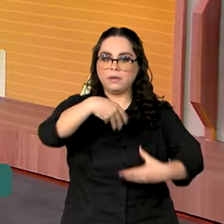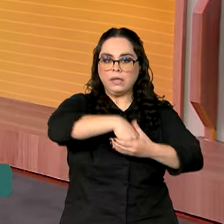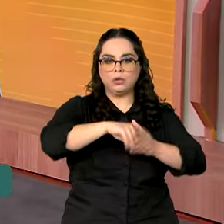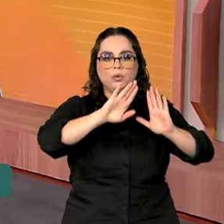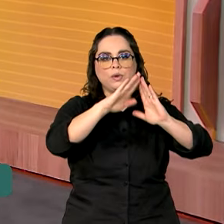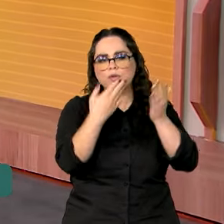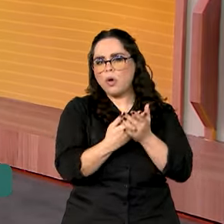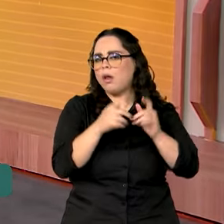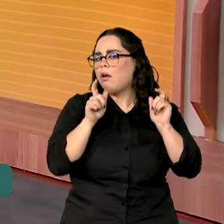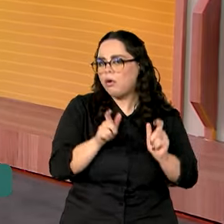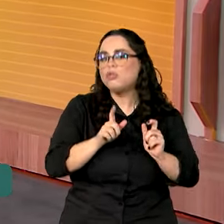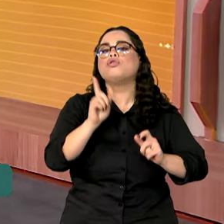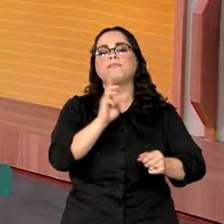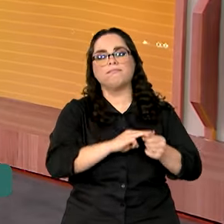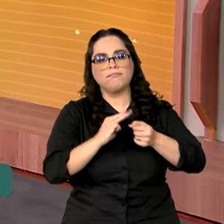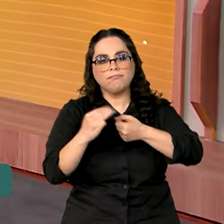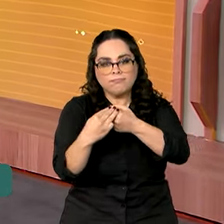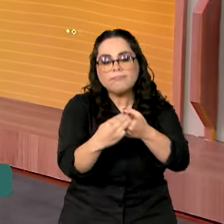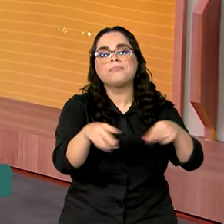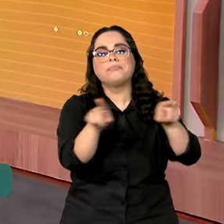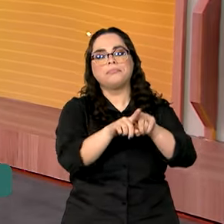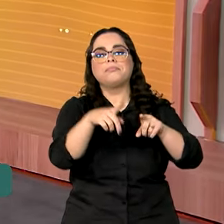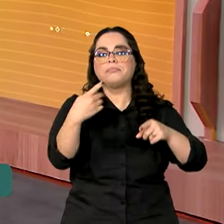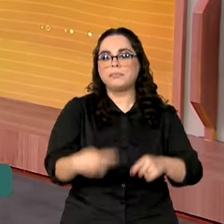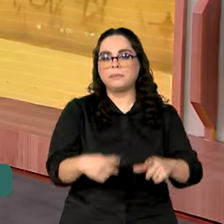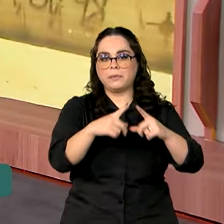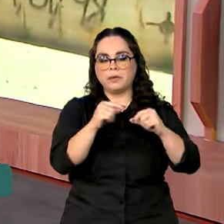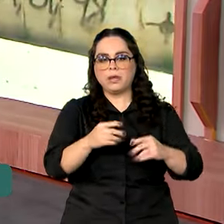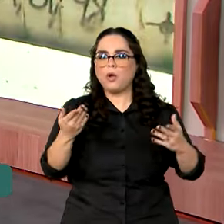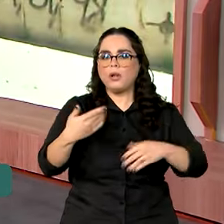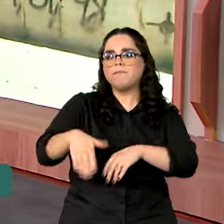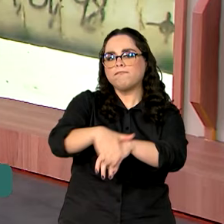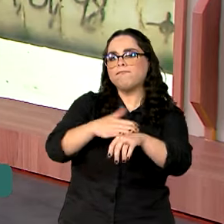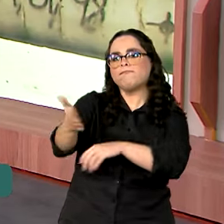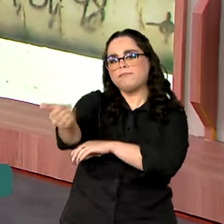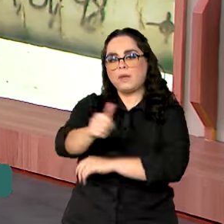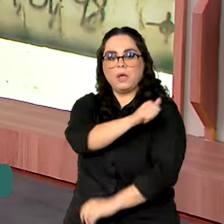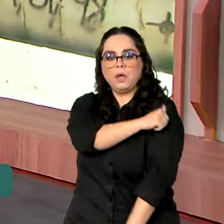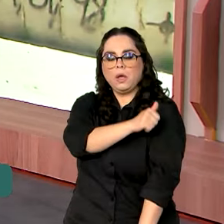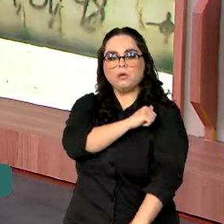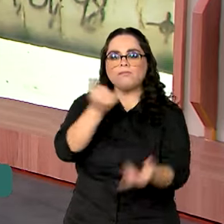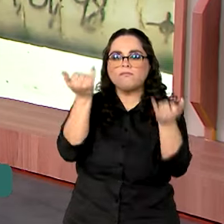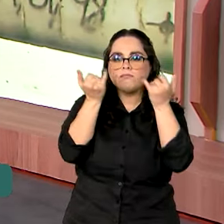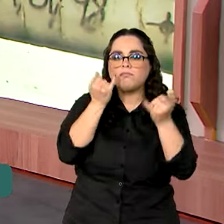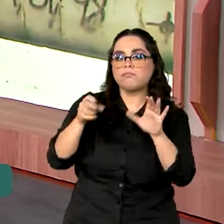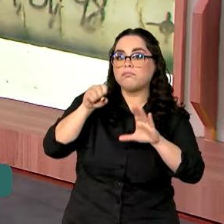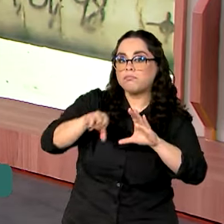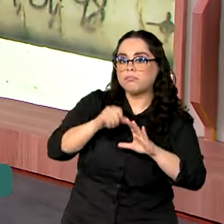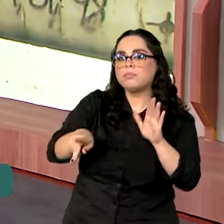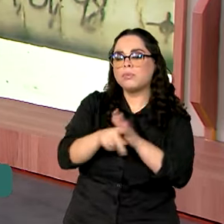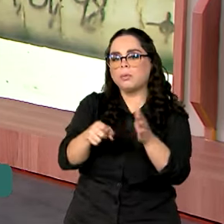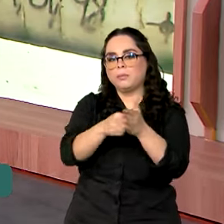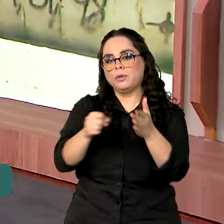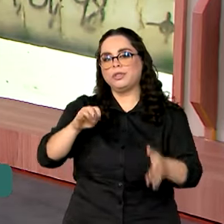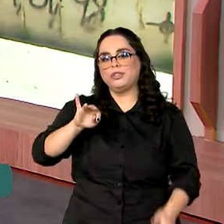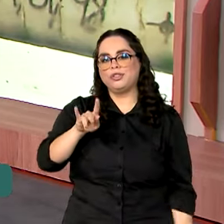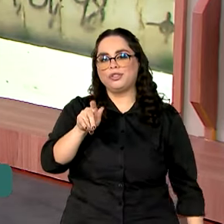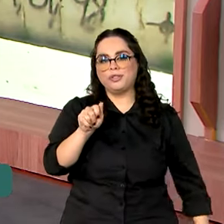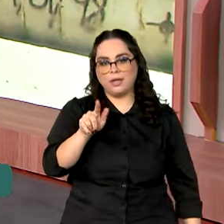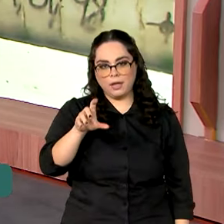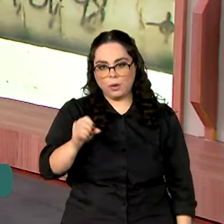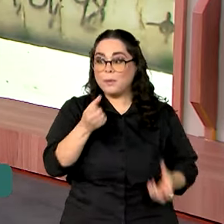para municípios e também para o DF. Vamos ao Rio de Janeiro saber mais informações ao vivo com o repórter Tiago